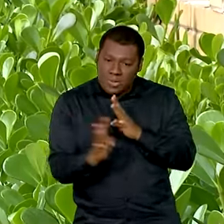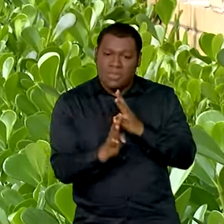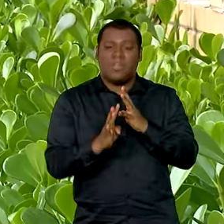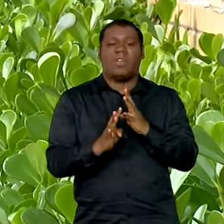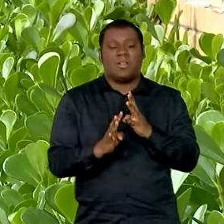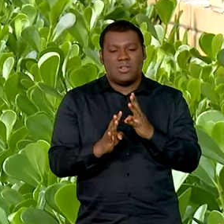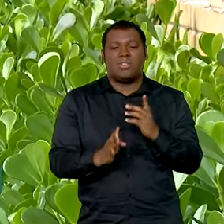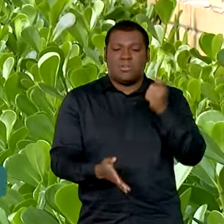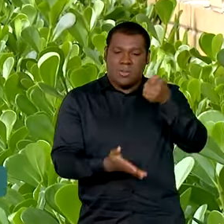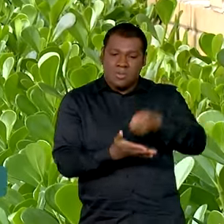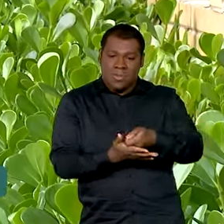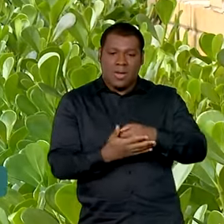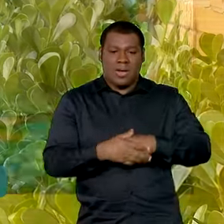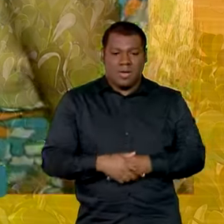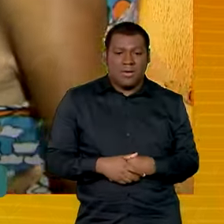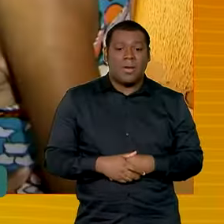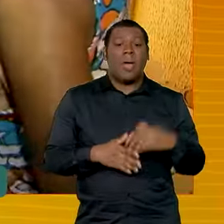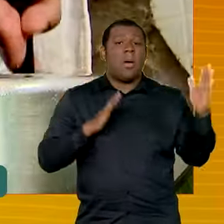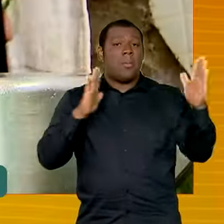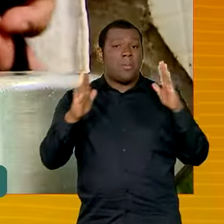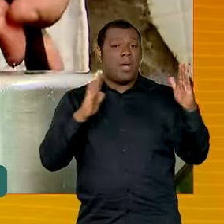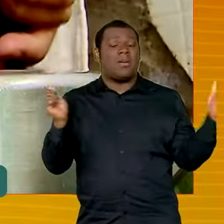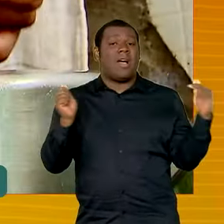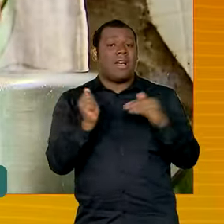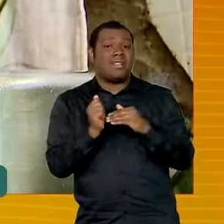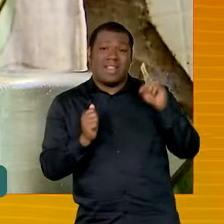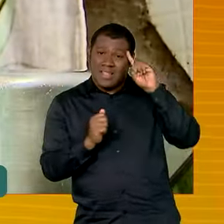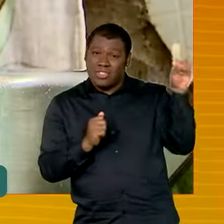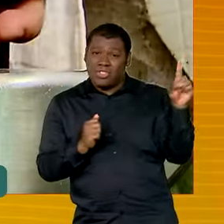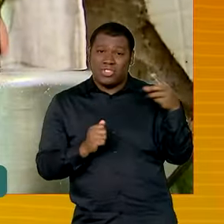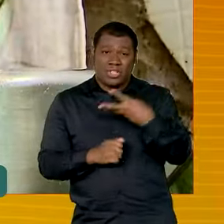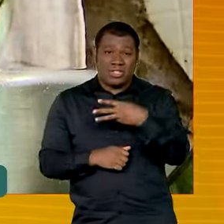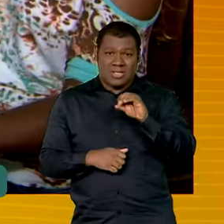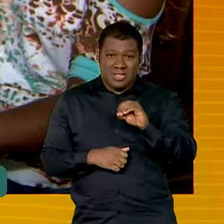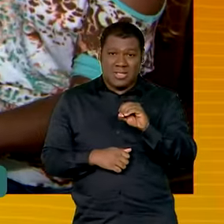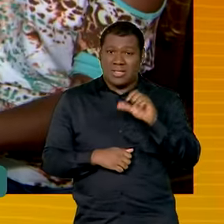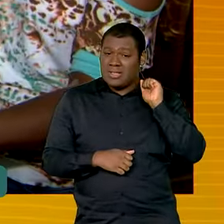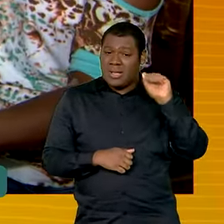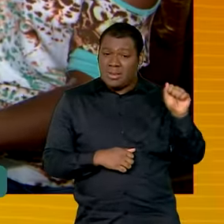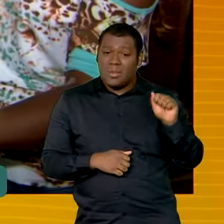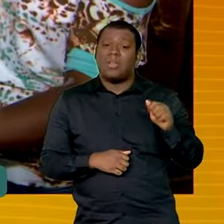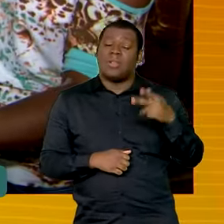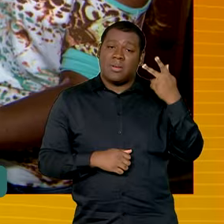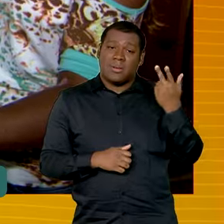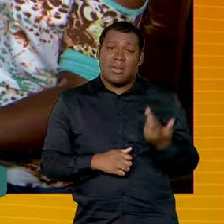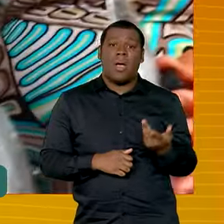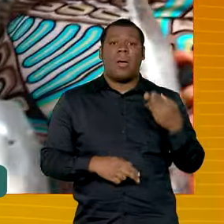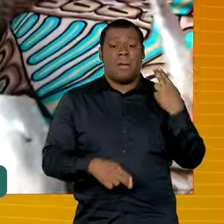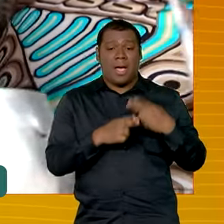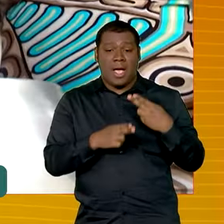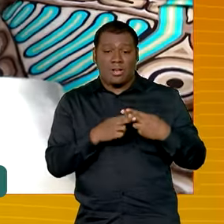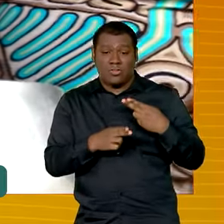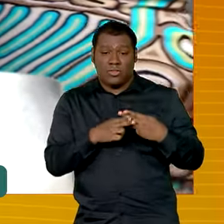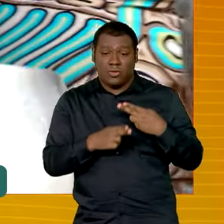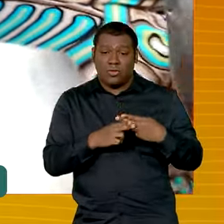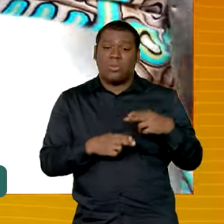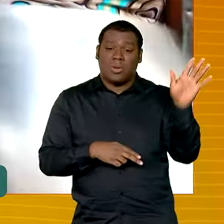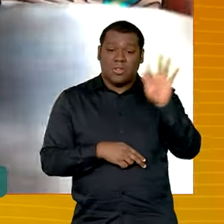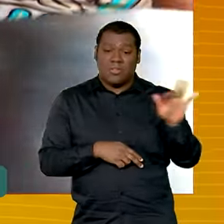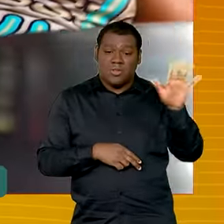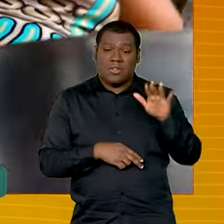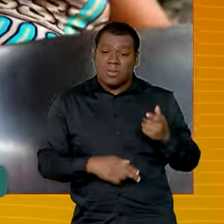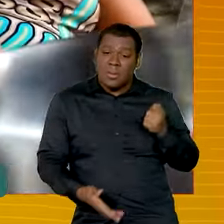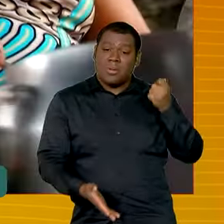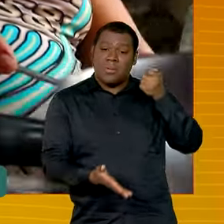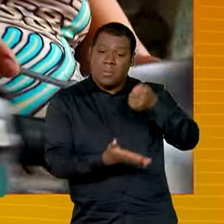mês será no dia 30 para quem tem NIS final zero. Os pagamentos são feitos pela Caixa Econômica Federal e